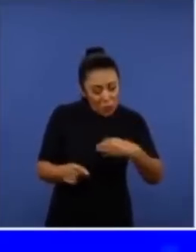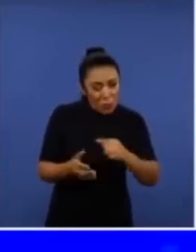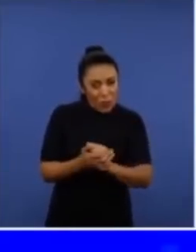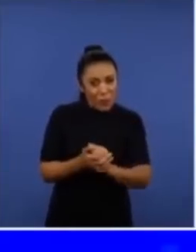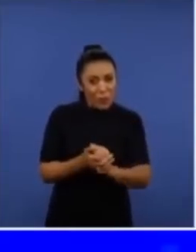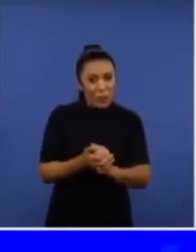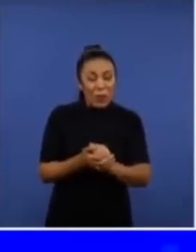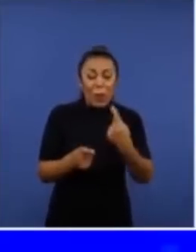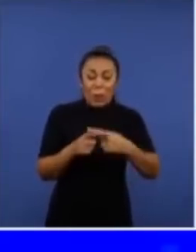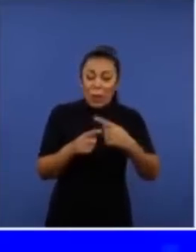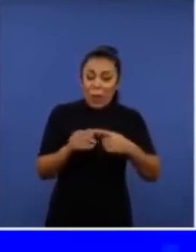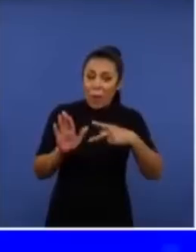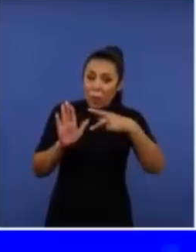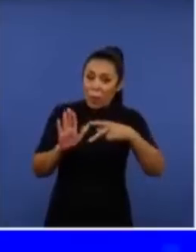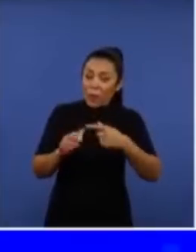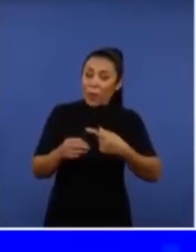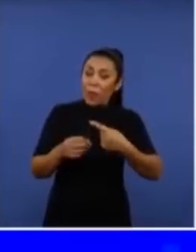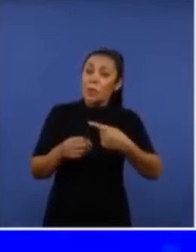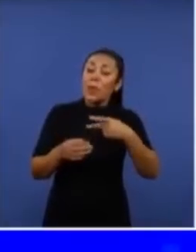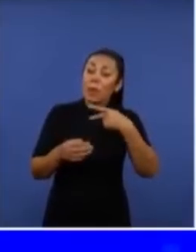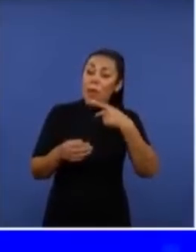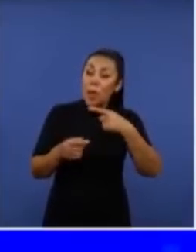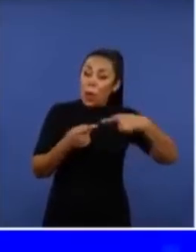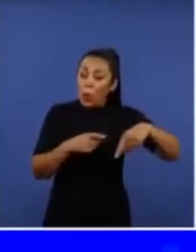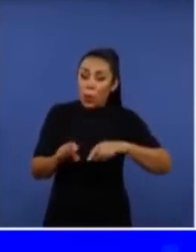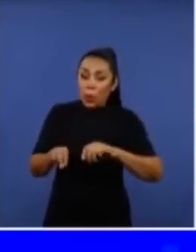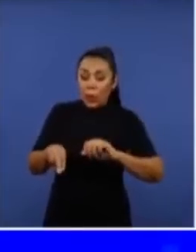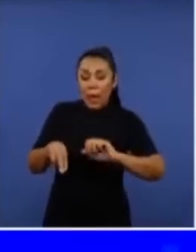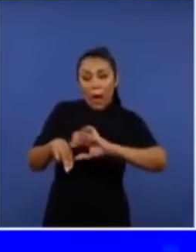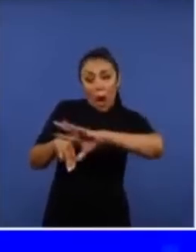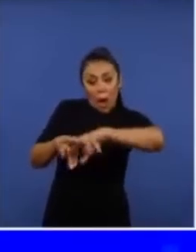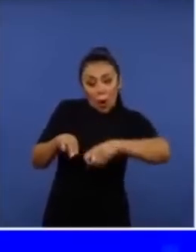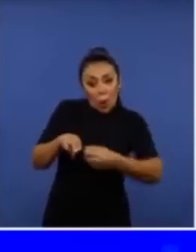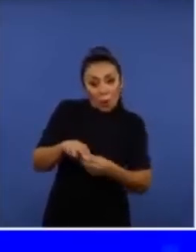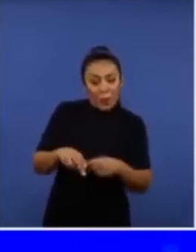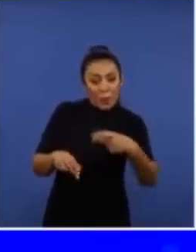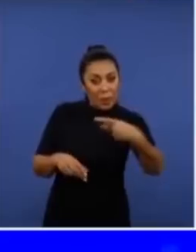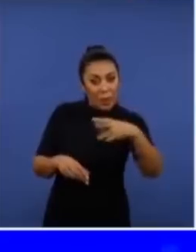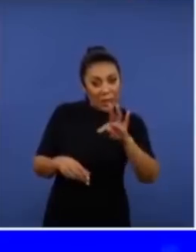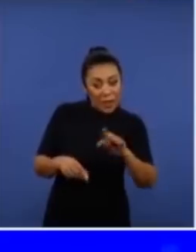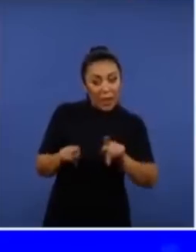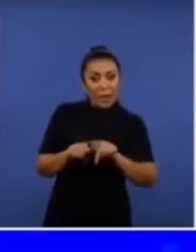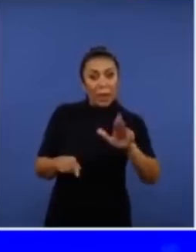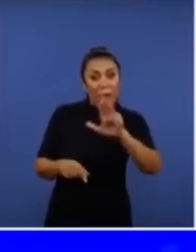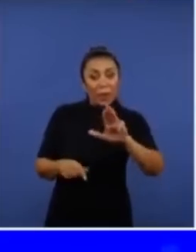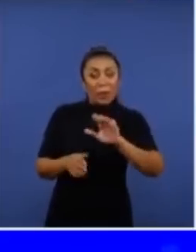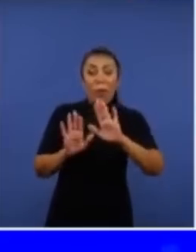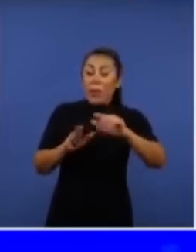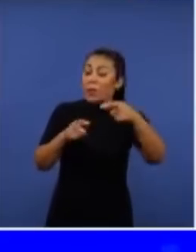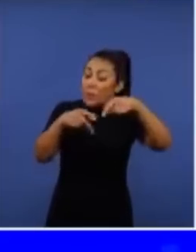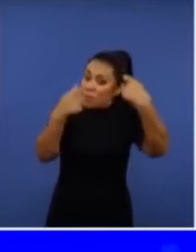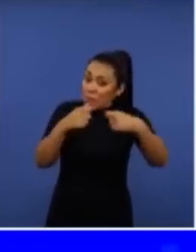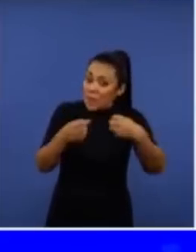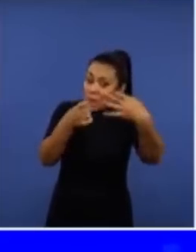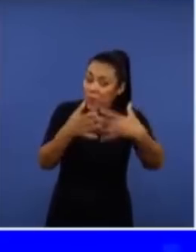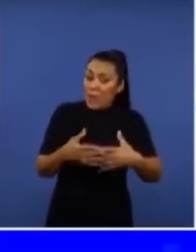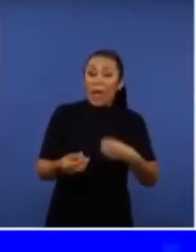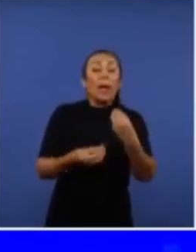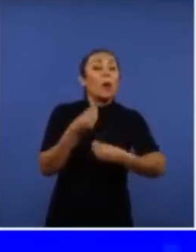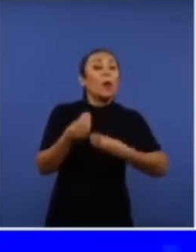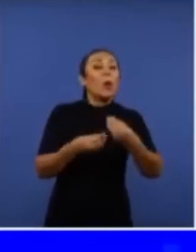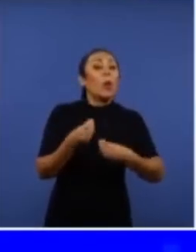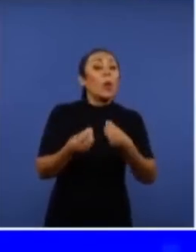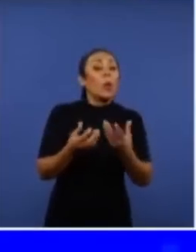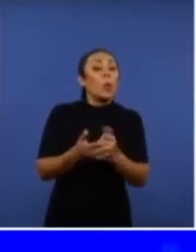prometido que ia combater a corrupção do PT e do Lula. Essa é a grande contradição que você precisa explicar, eu não queria trazer esse